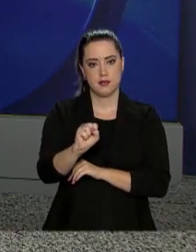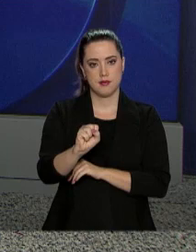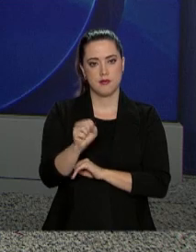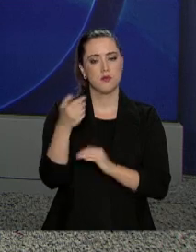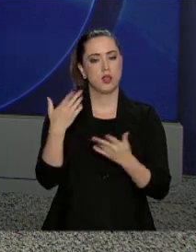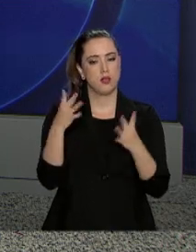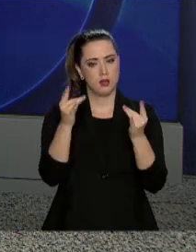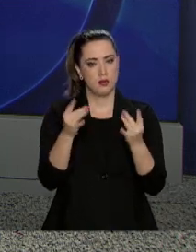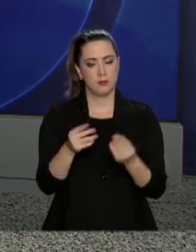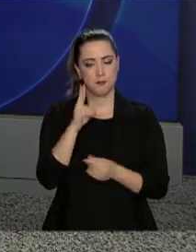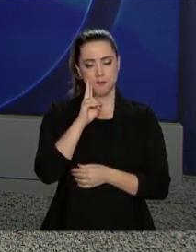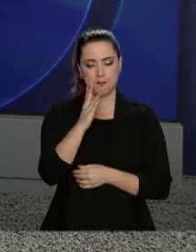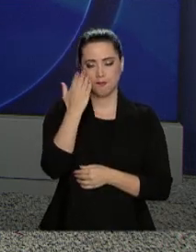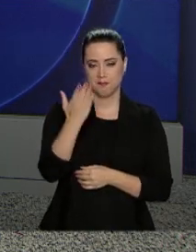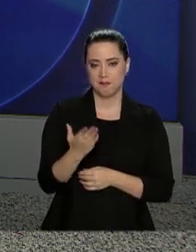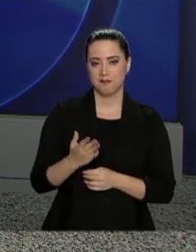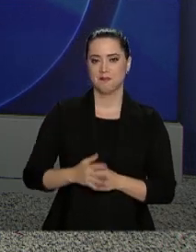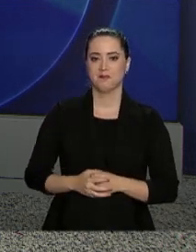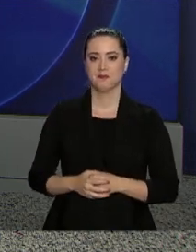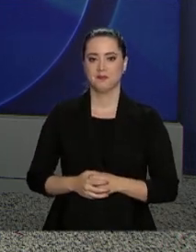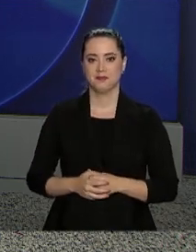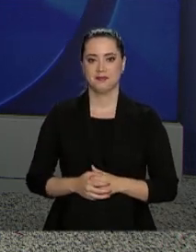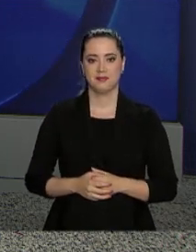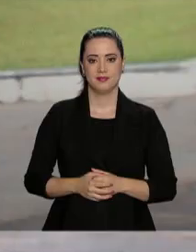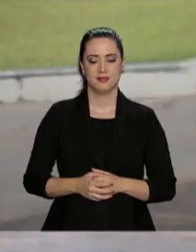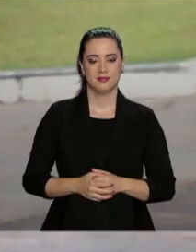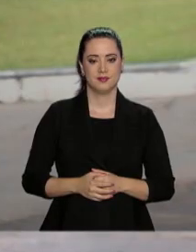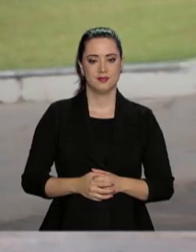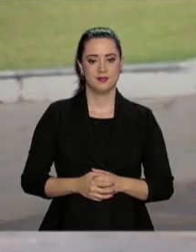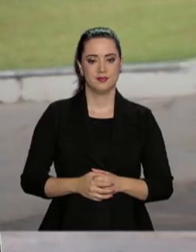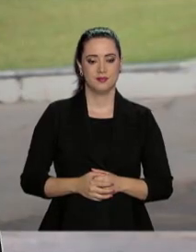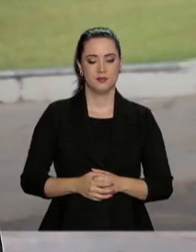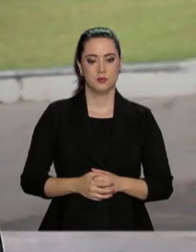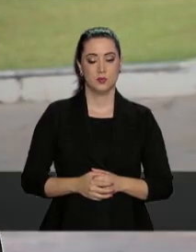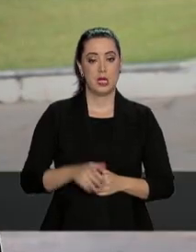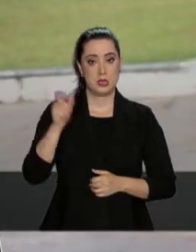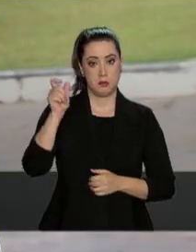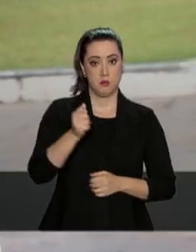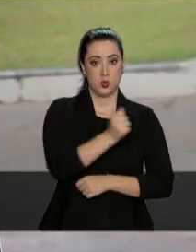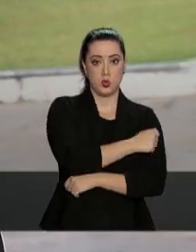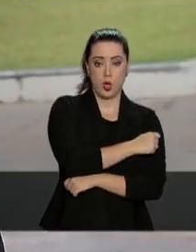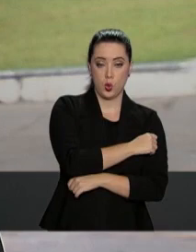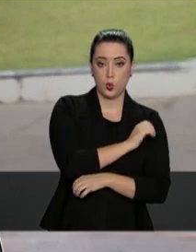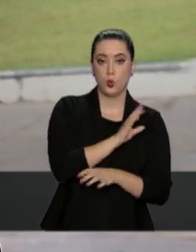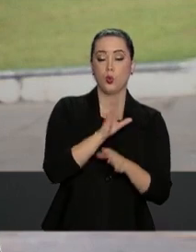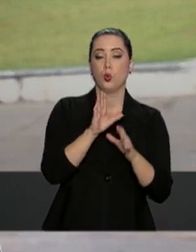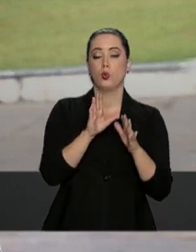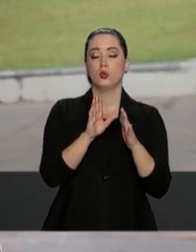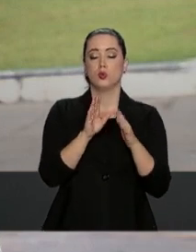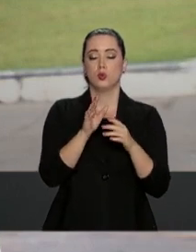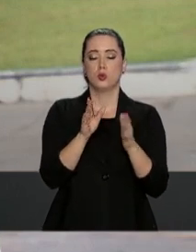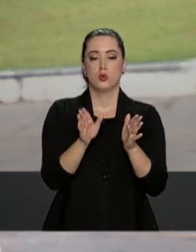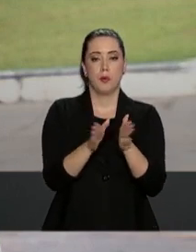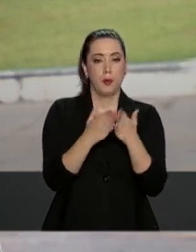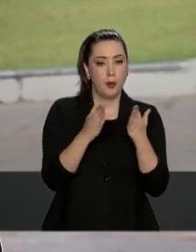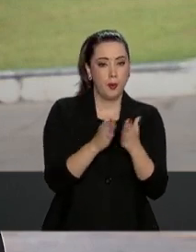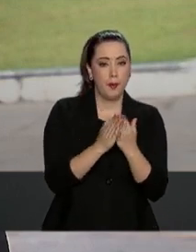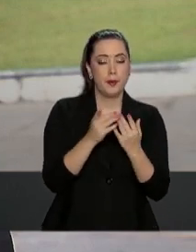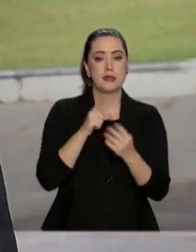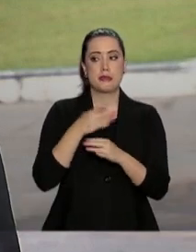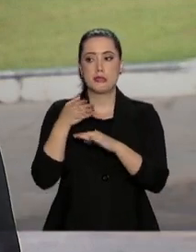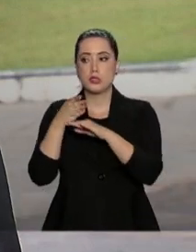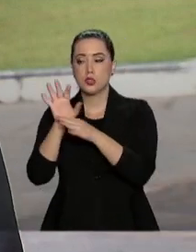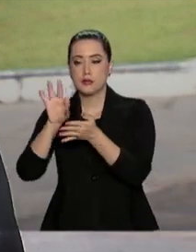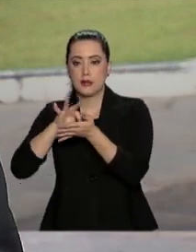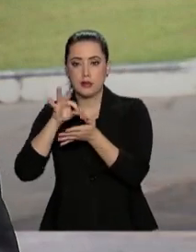FIES. Os detalhes com Pablo Mondinho. Os estudantes de baixa renda matriculados em instituições de ensino superior